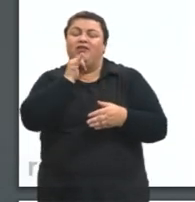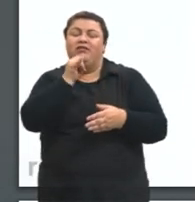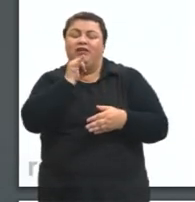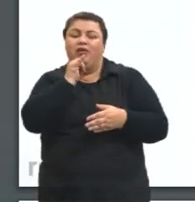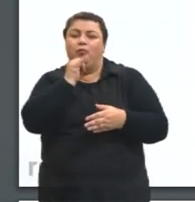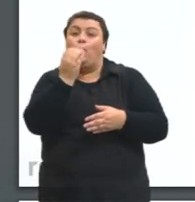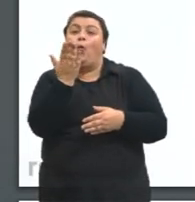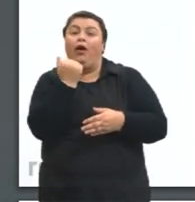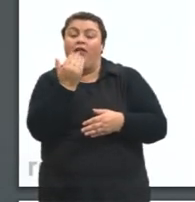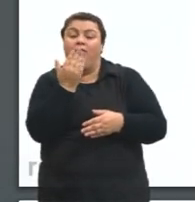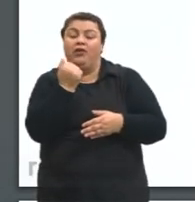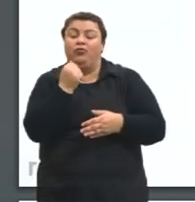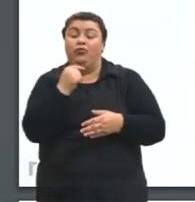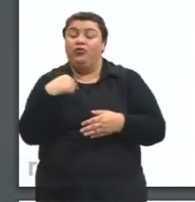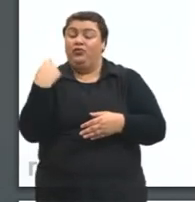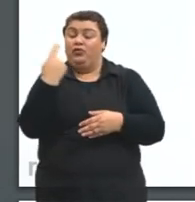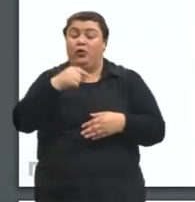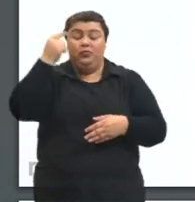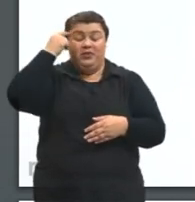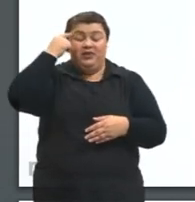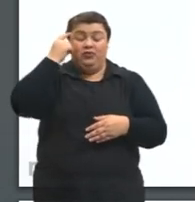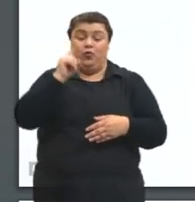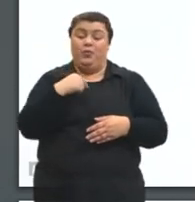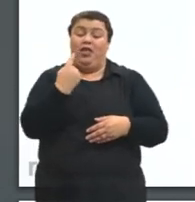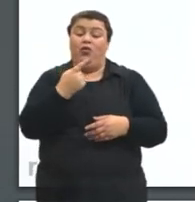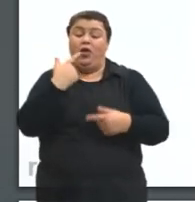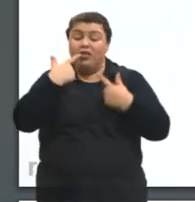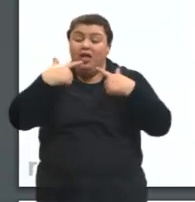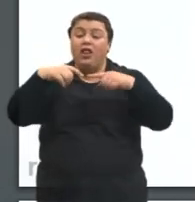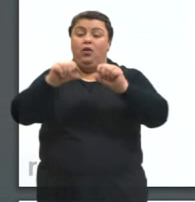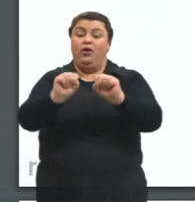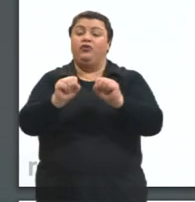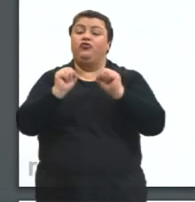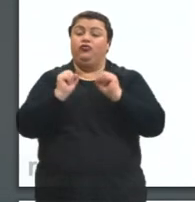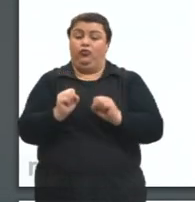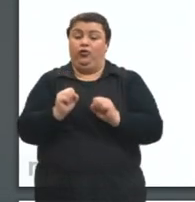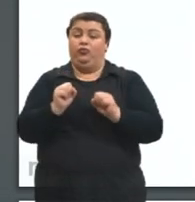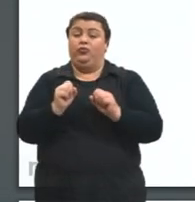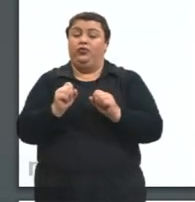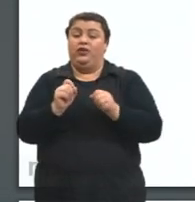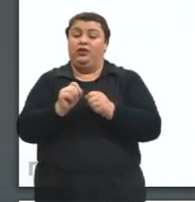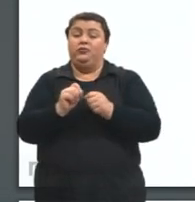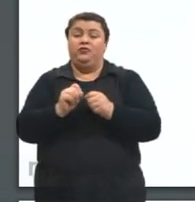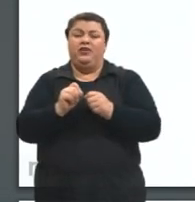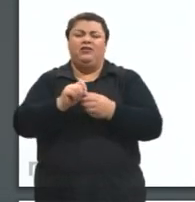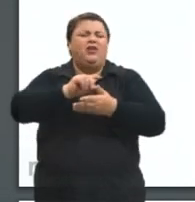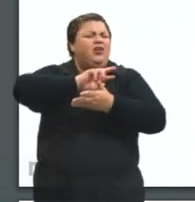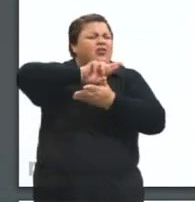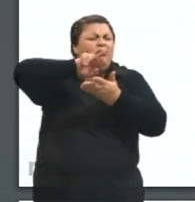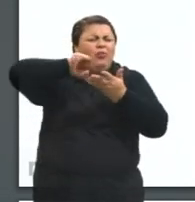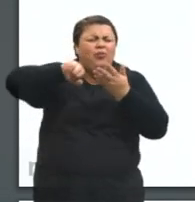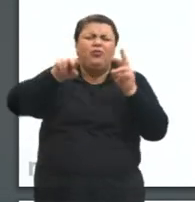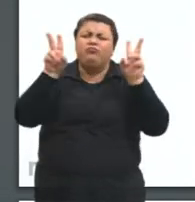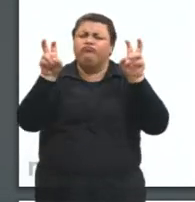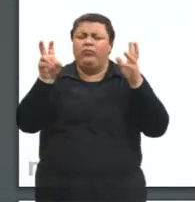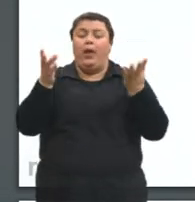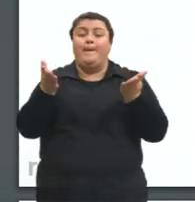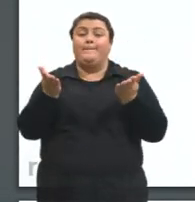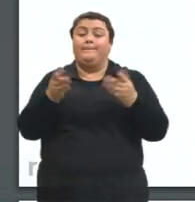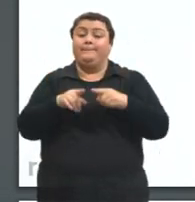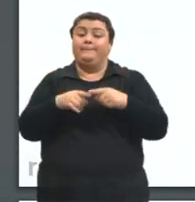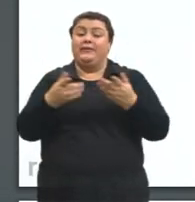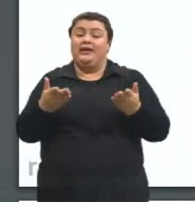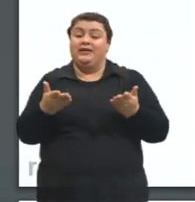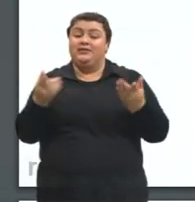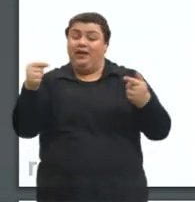linguagem, a gente pode produzir enunciados sobre diversas coisas, sobre infinitas coisas. Agora, no